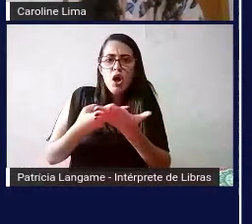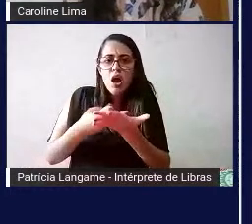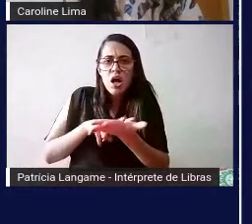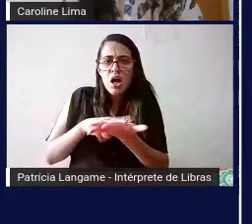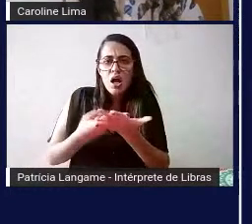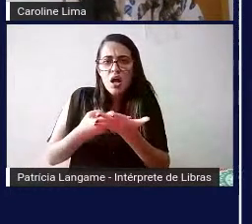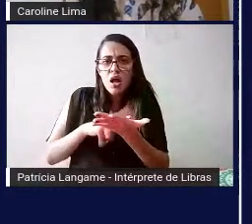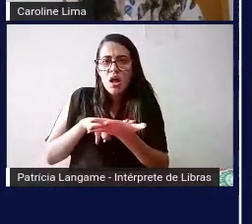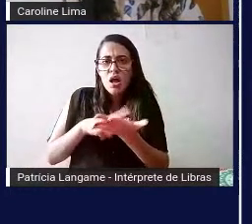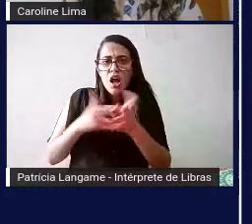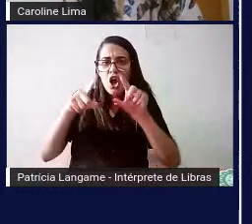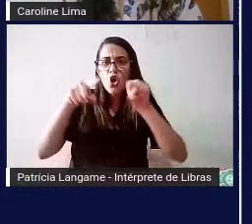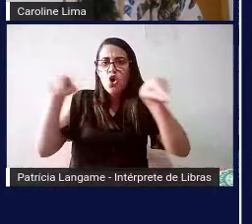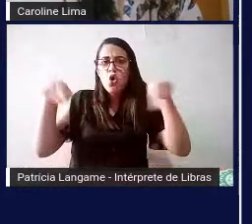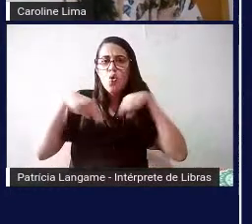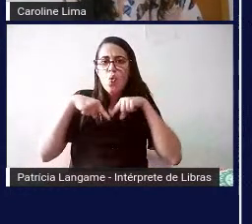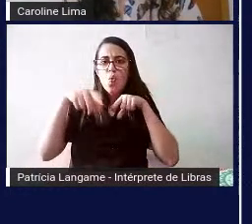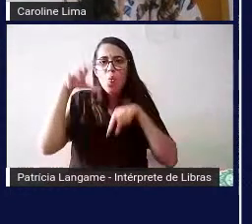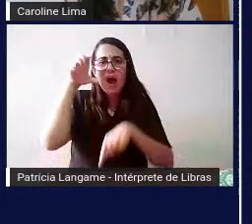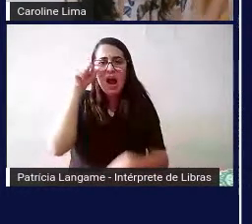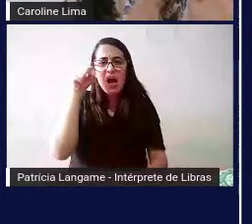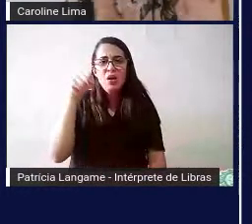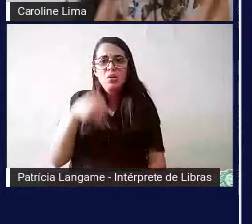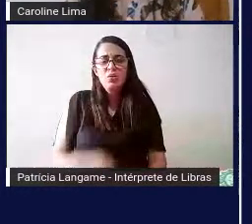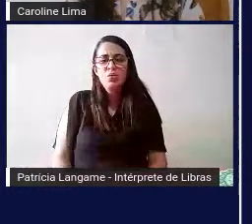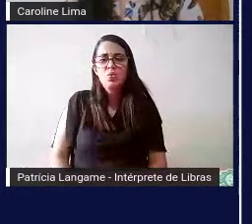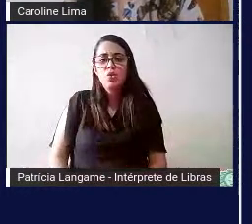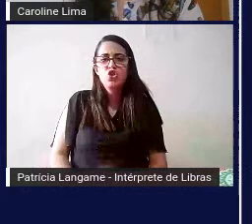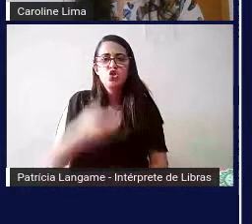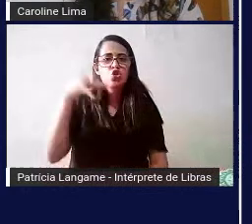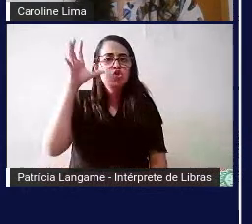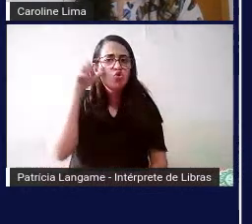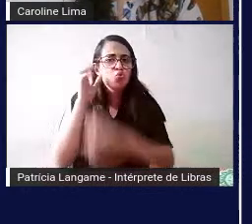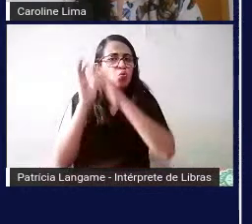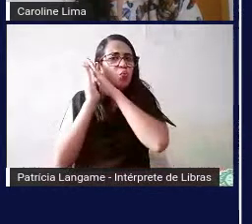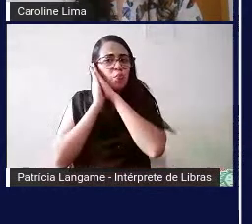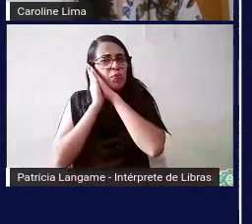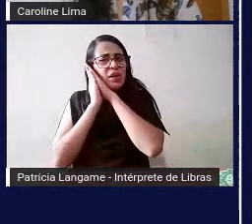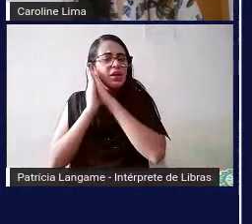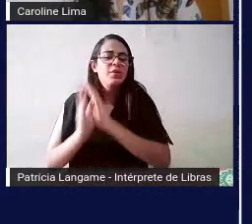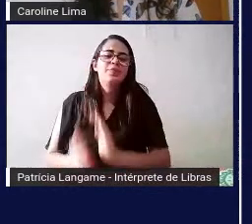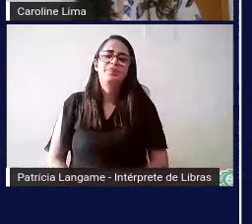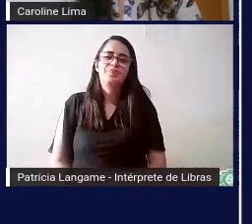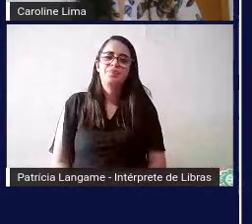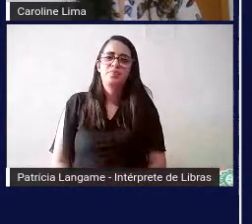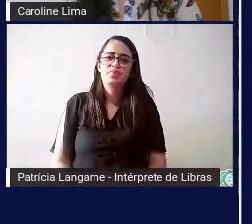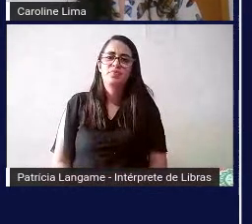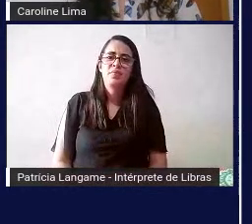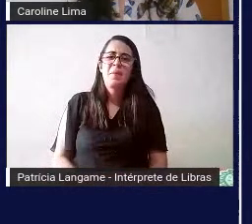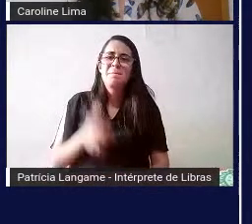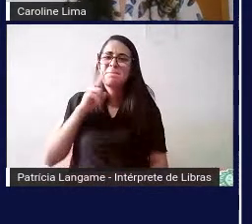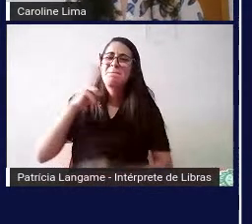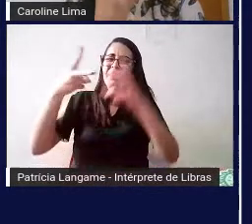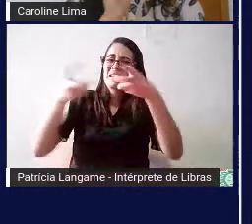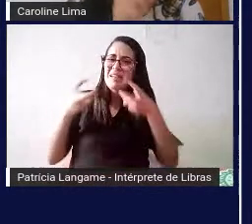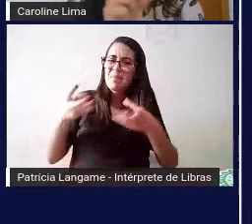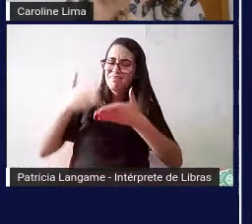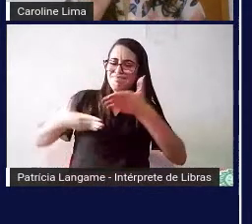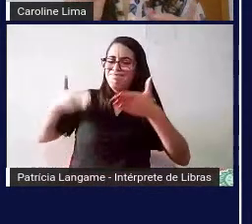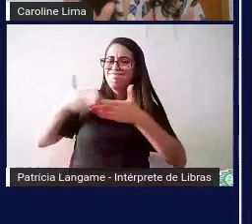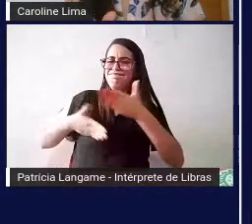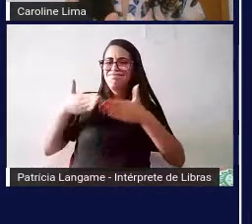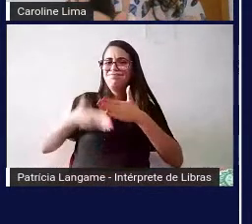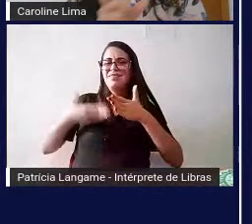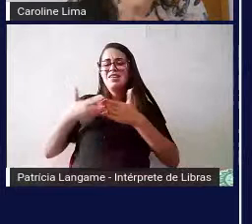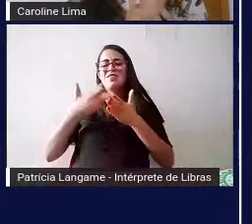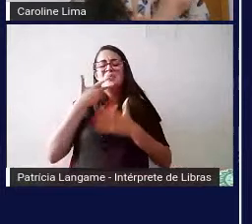quarto sabe suíte quarto de dormir então ele traduziu dessa maneira percebe assim a limitação às vezes ele